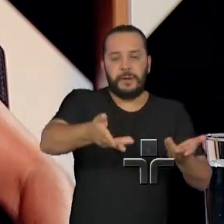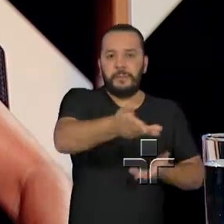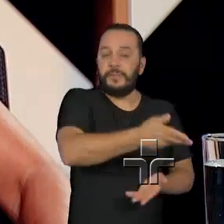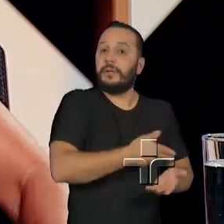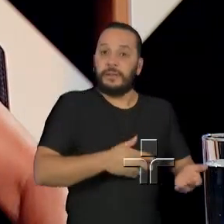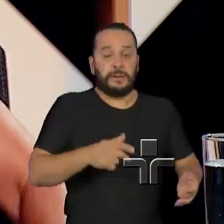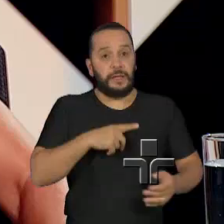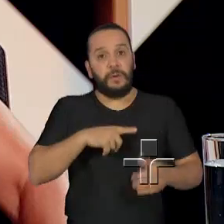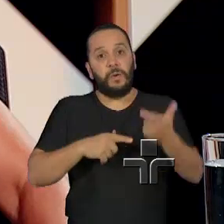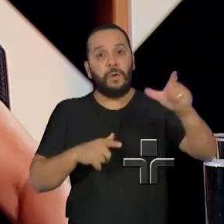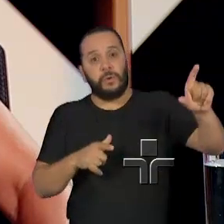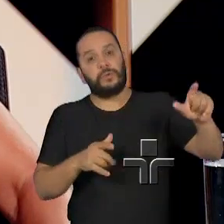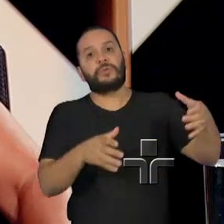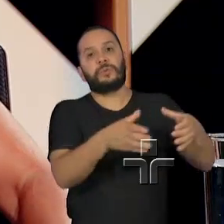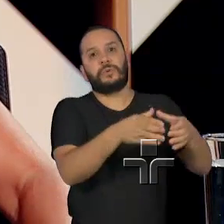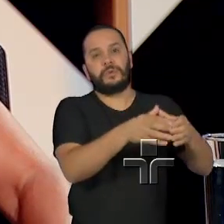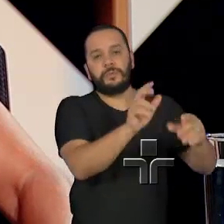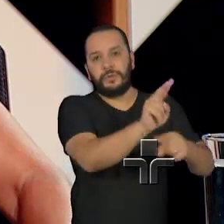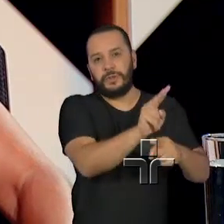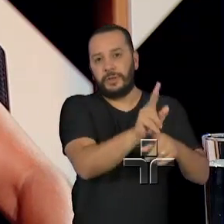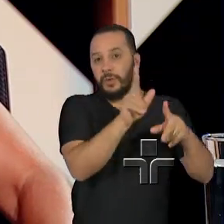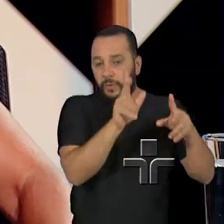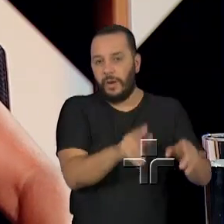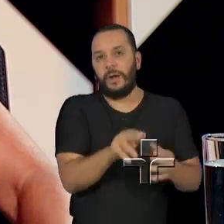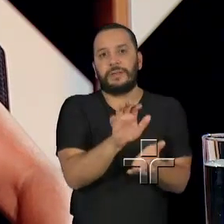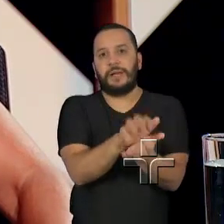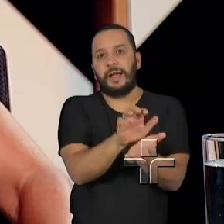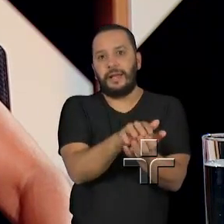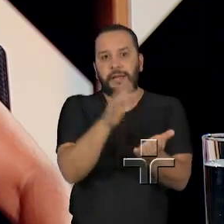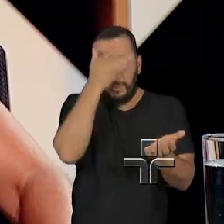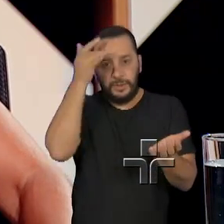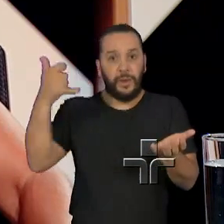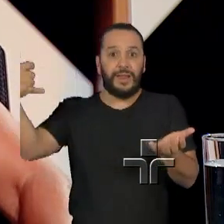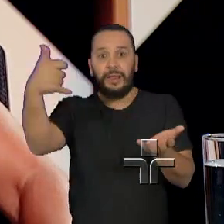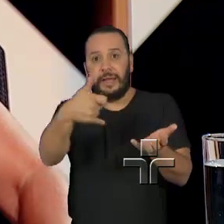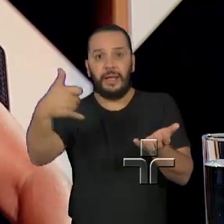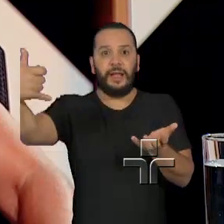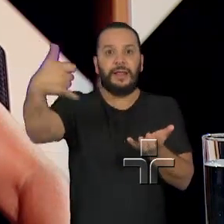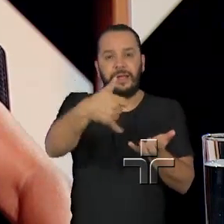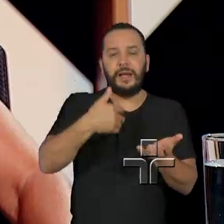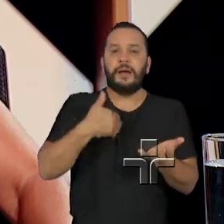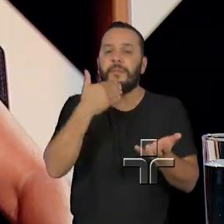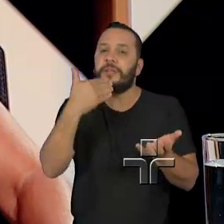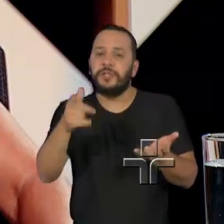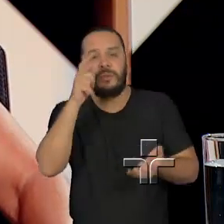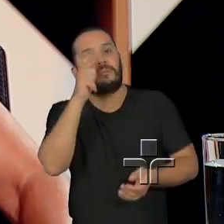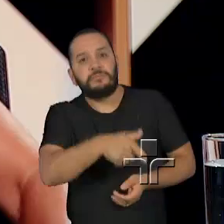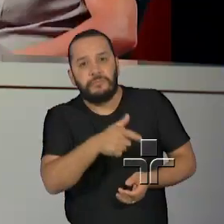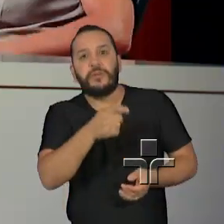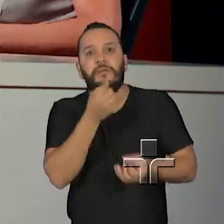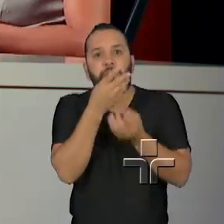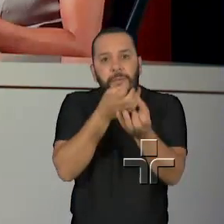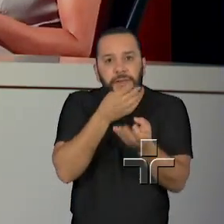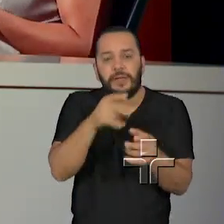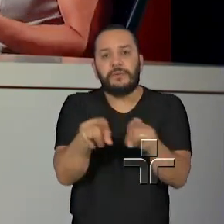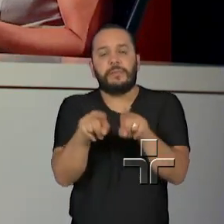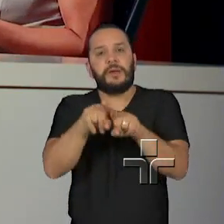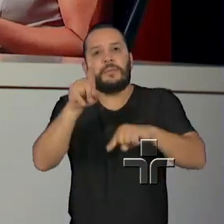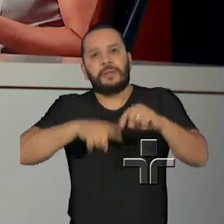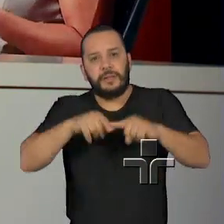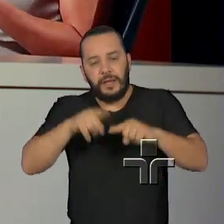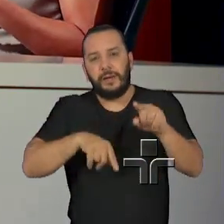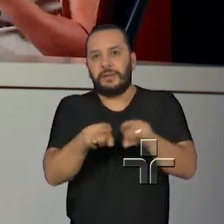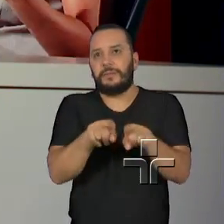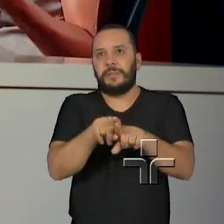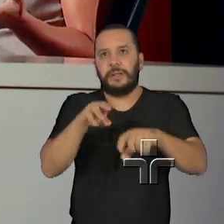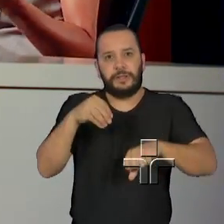outras redes protetivas, com a Jacareí solicitando informação, solicitando material e dicas e o nosso